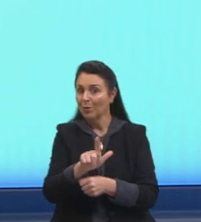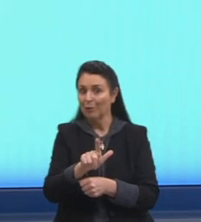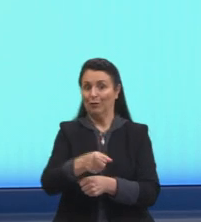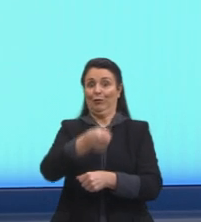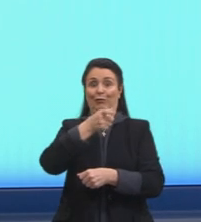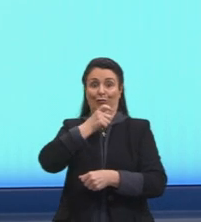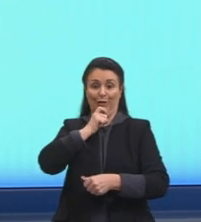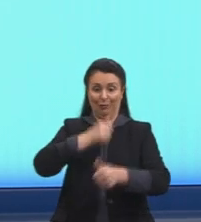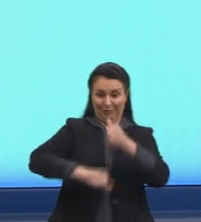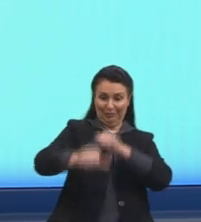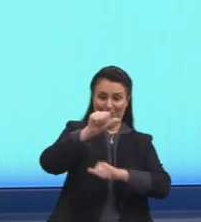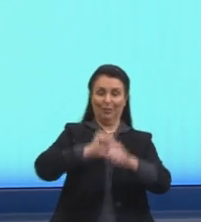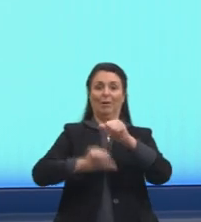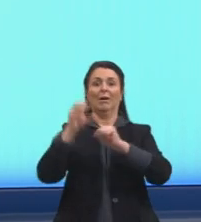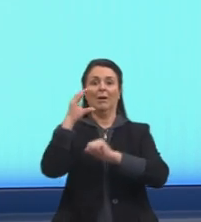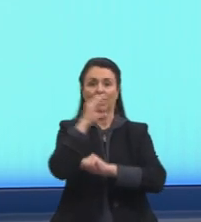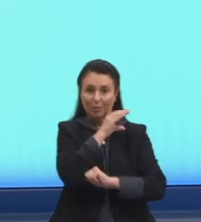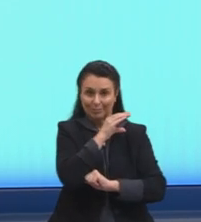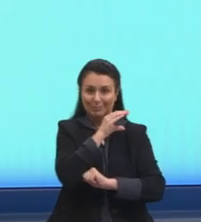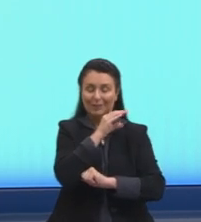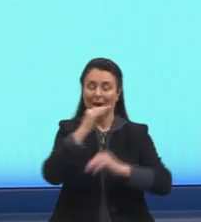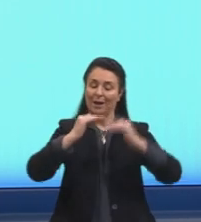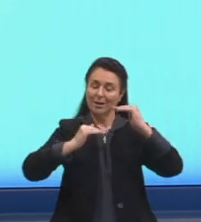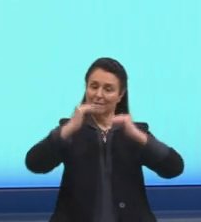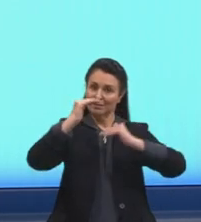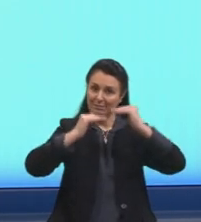fazer com que essa temperatura seja